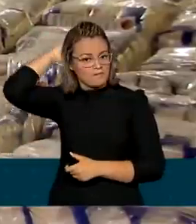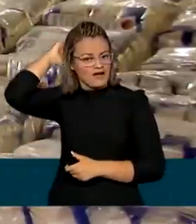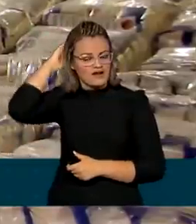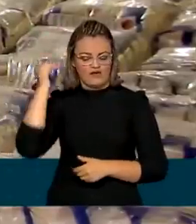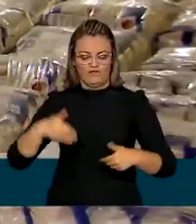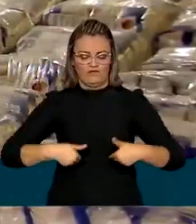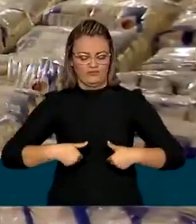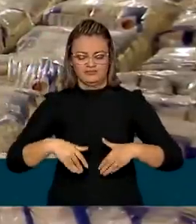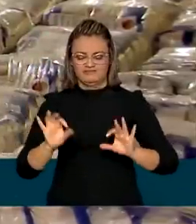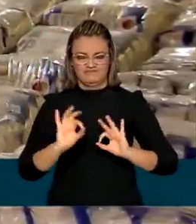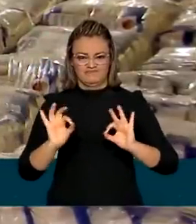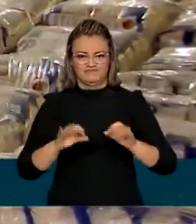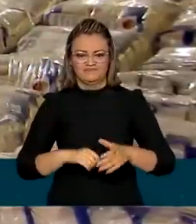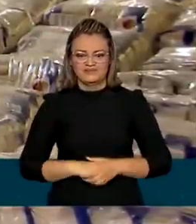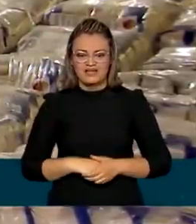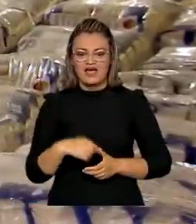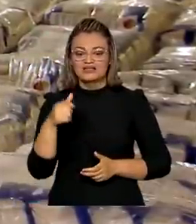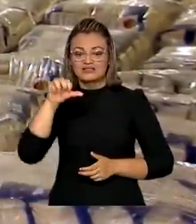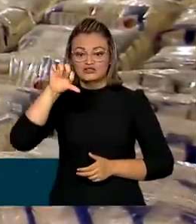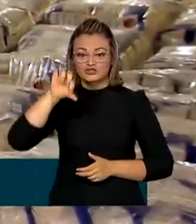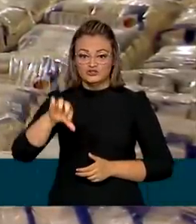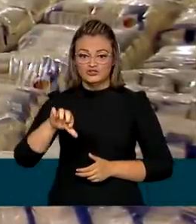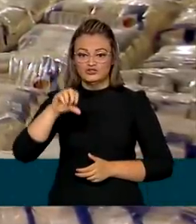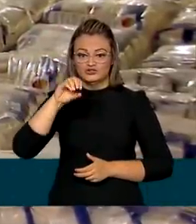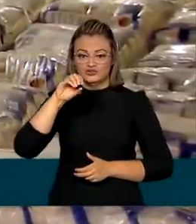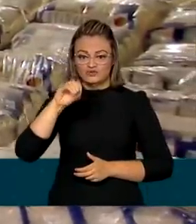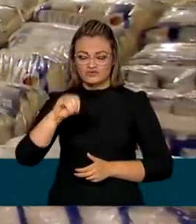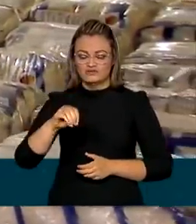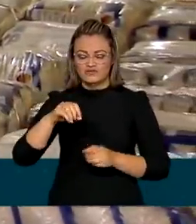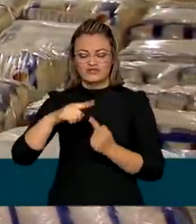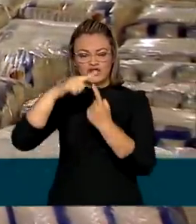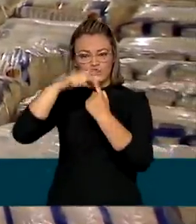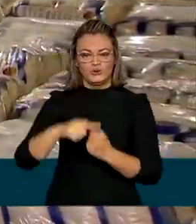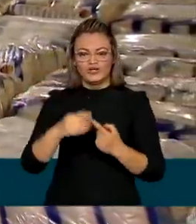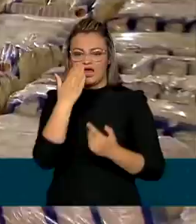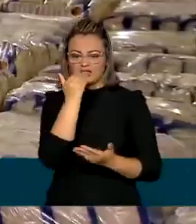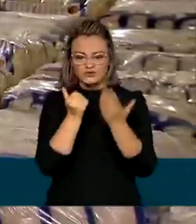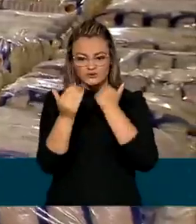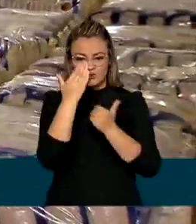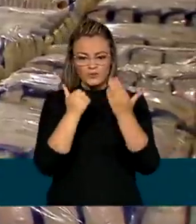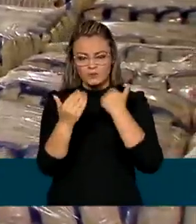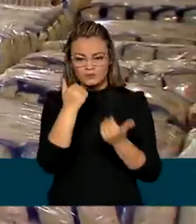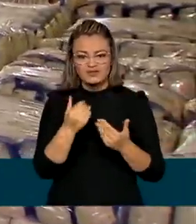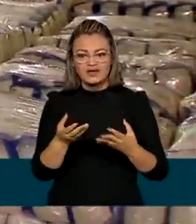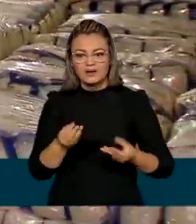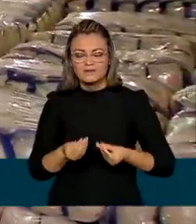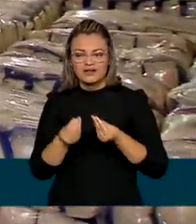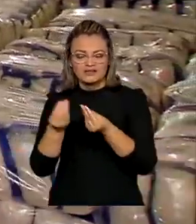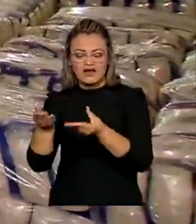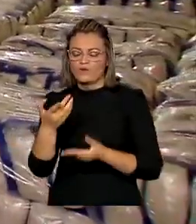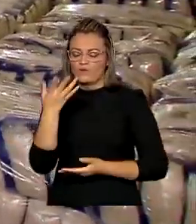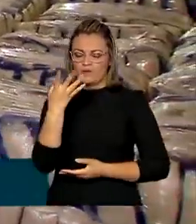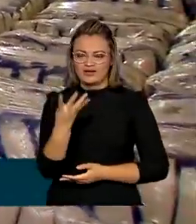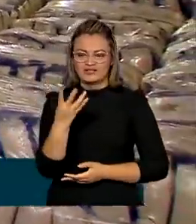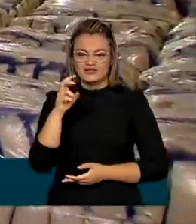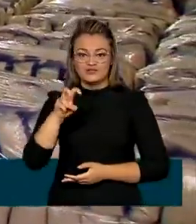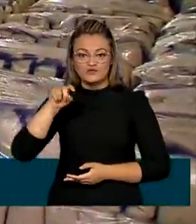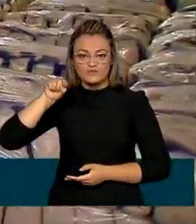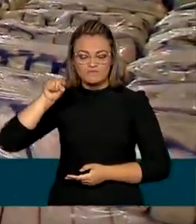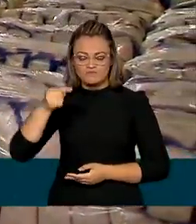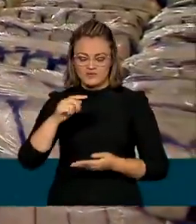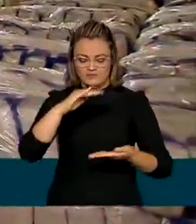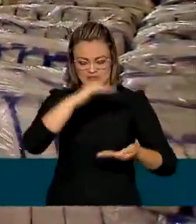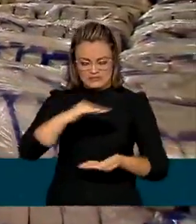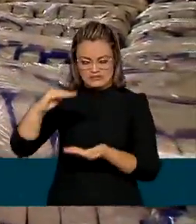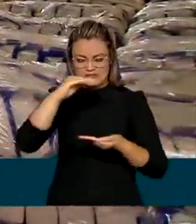Aqui nesse armazém estão cerca de 990 toneladas de alimentos, que serão suficientes para montar 45 mil cestas básicas.